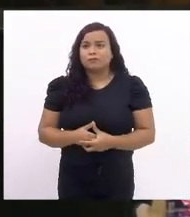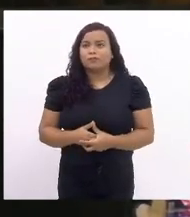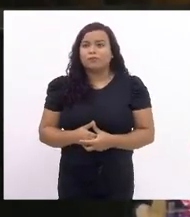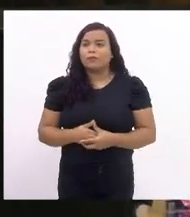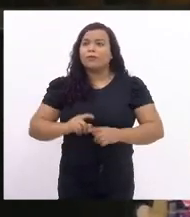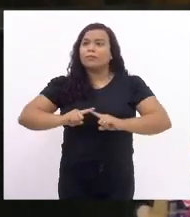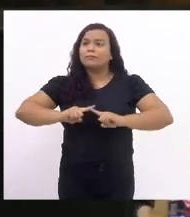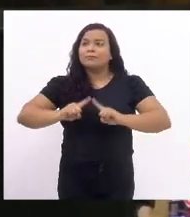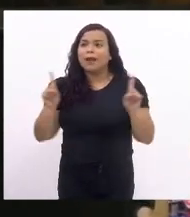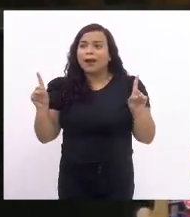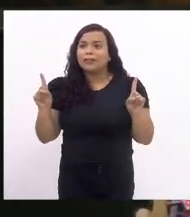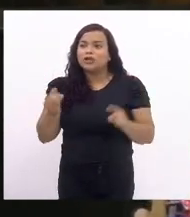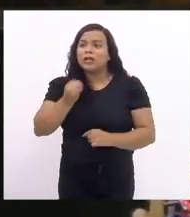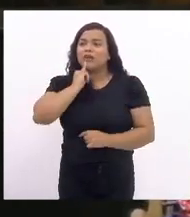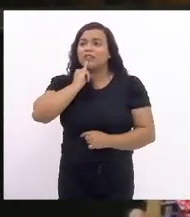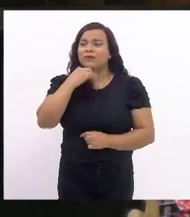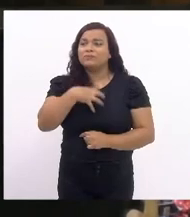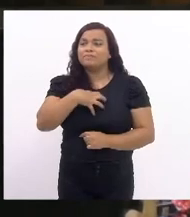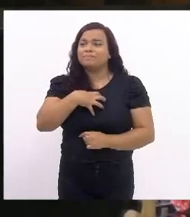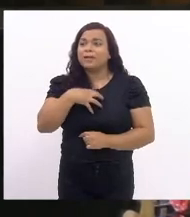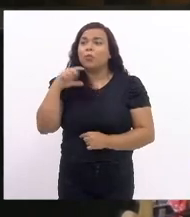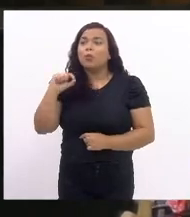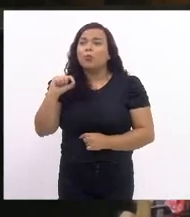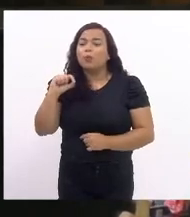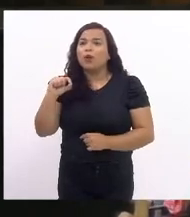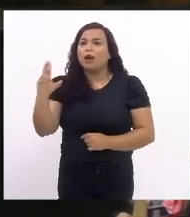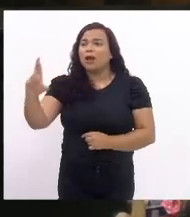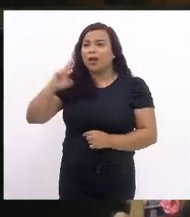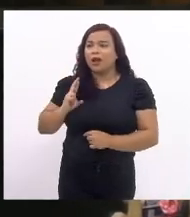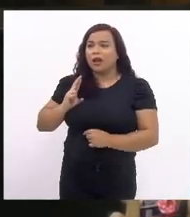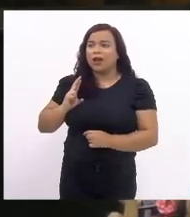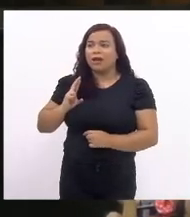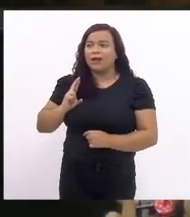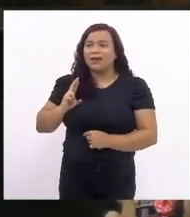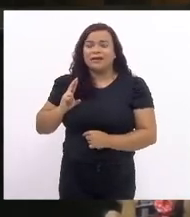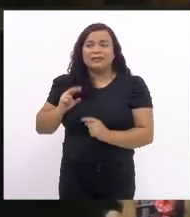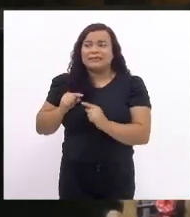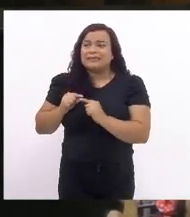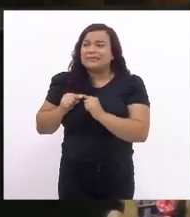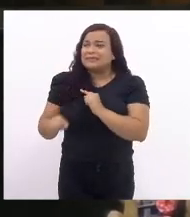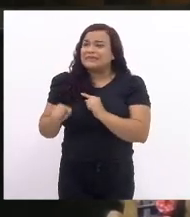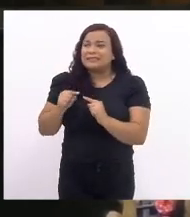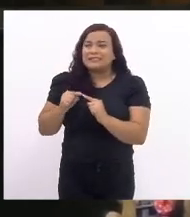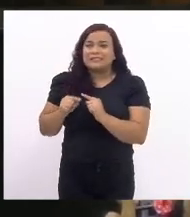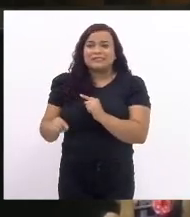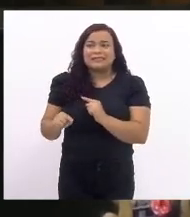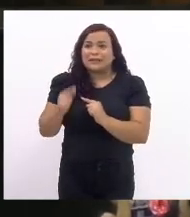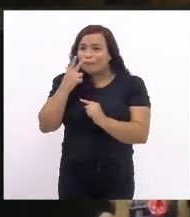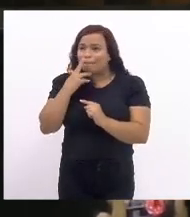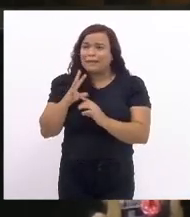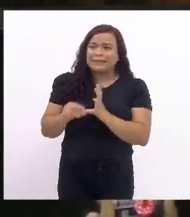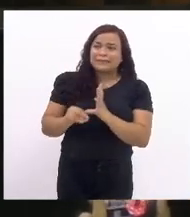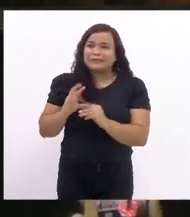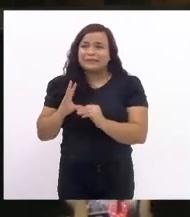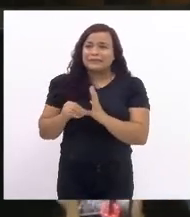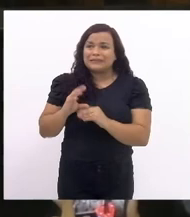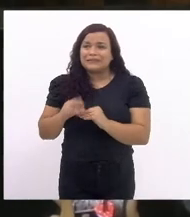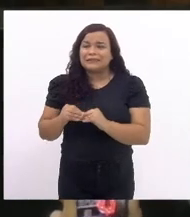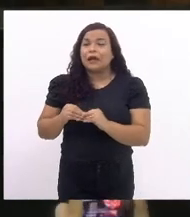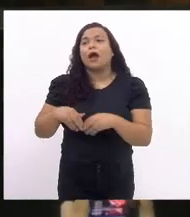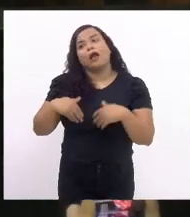E, infelizmente, as respostas não foram tão plausíveis assim. Então, eu fiz uma